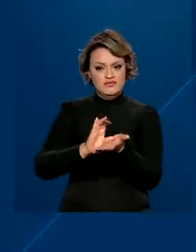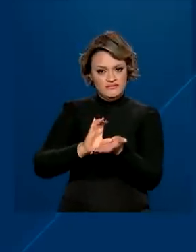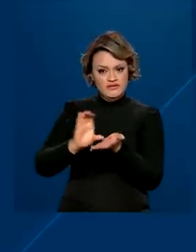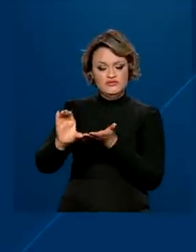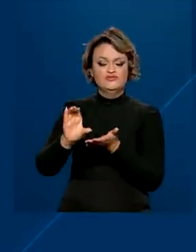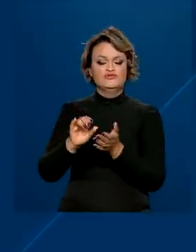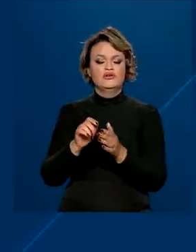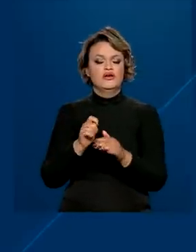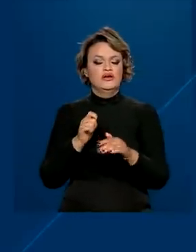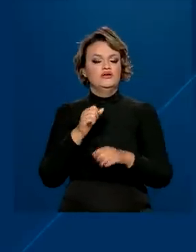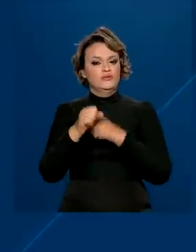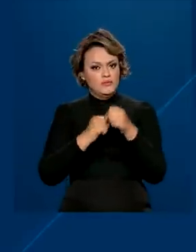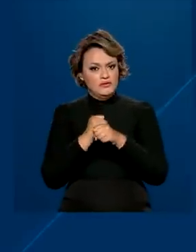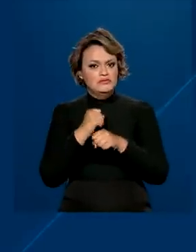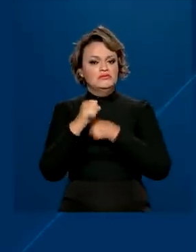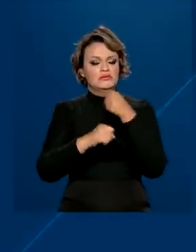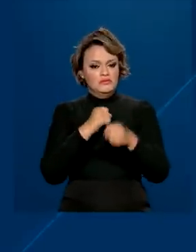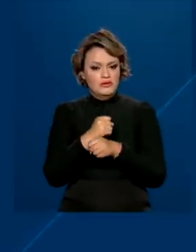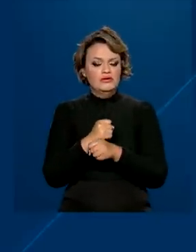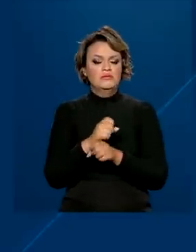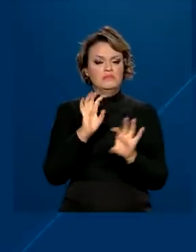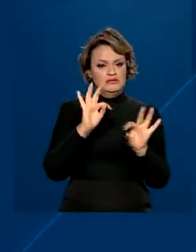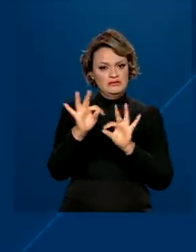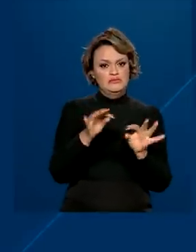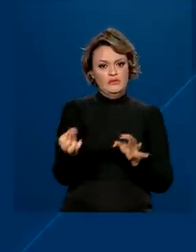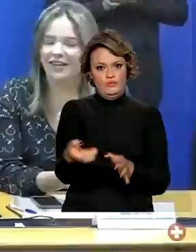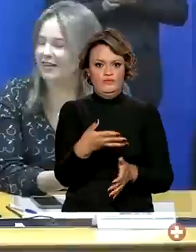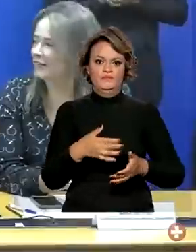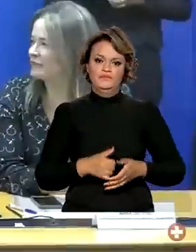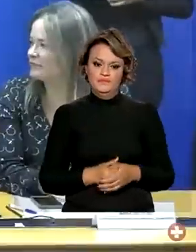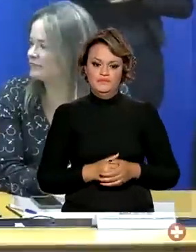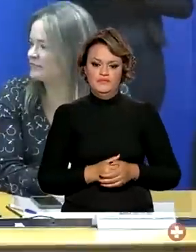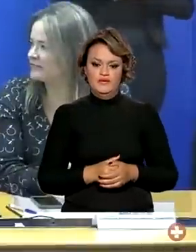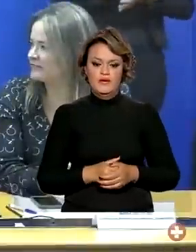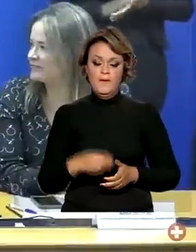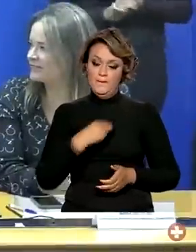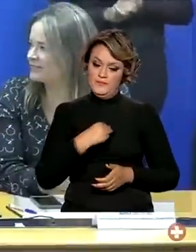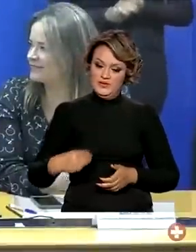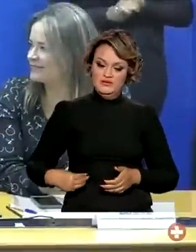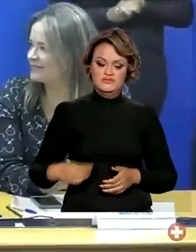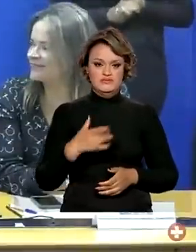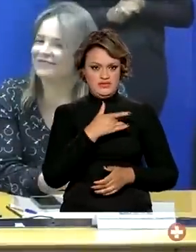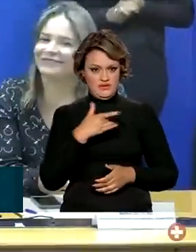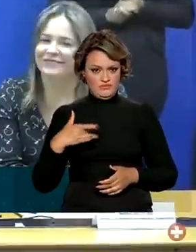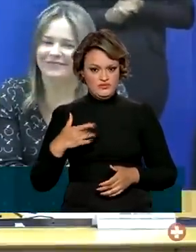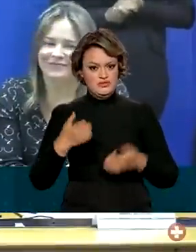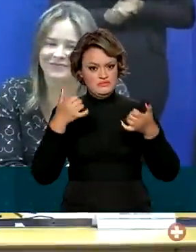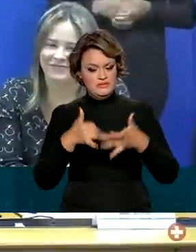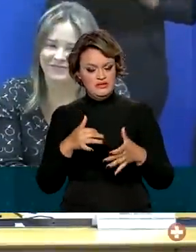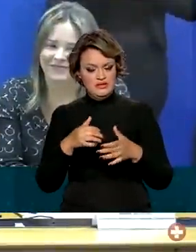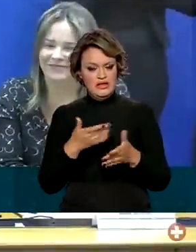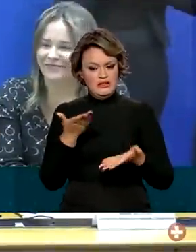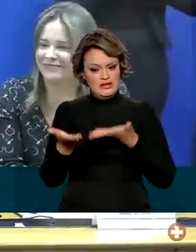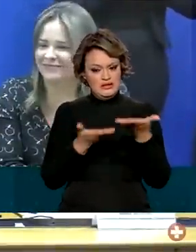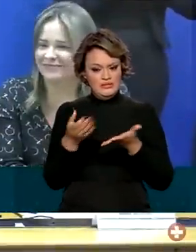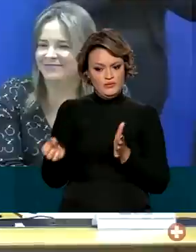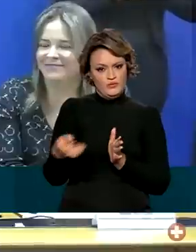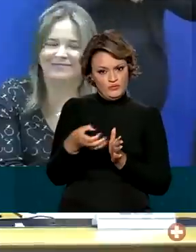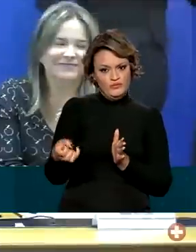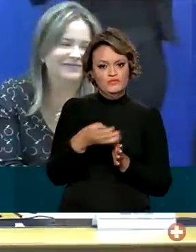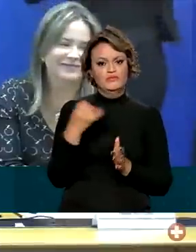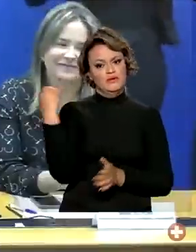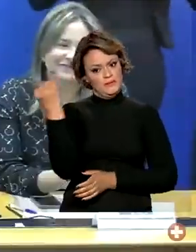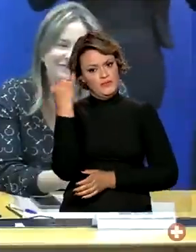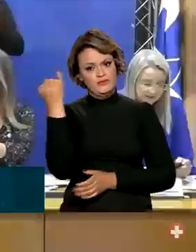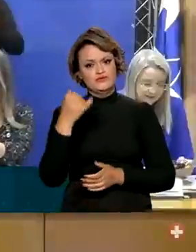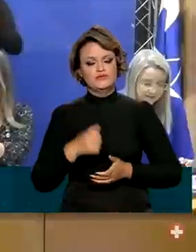anualmente na realização das novas técnicas. Para o ministro da Saúde, a inclusão dos novos procedimentos é